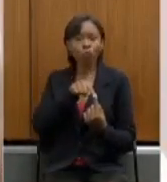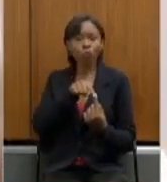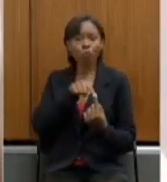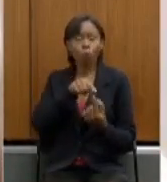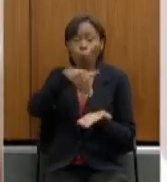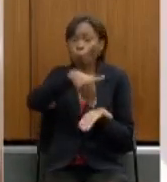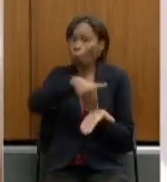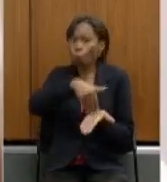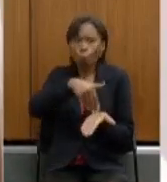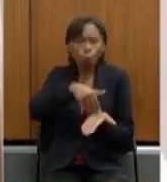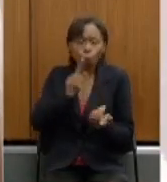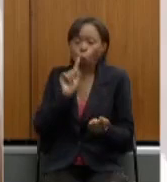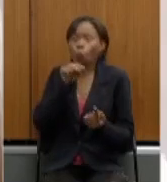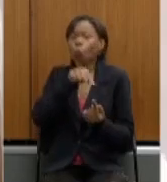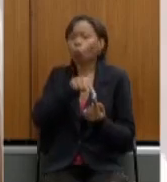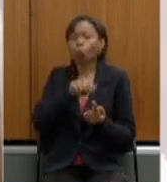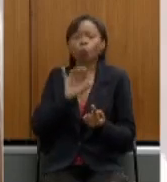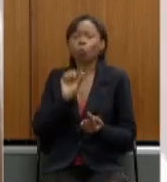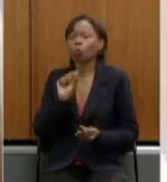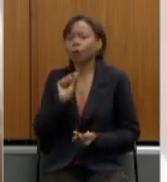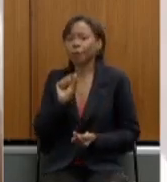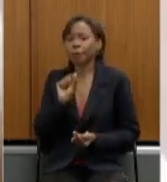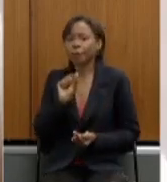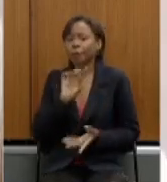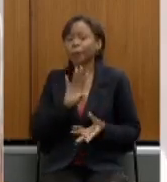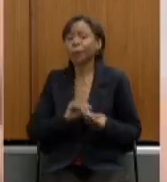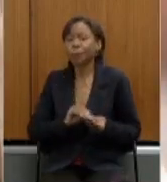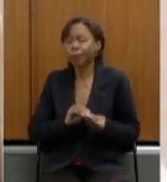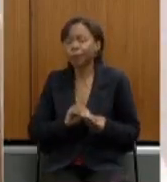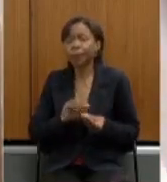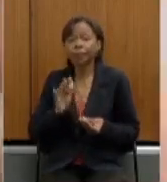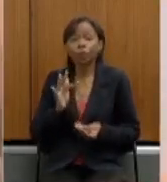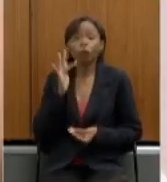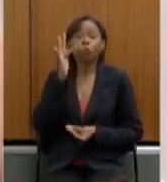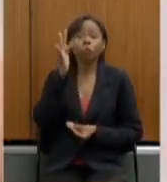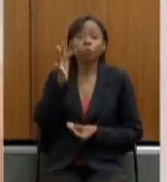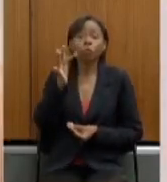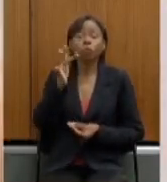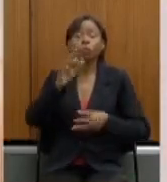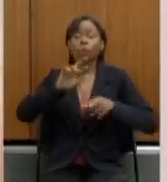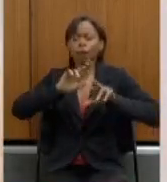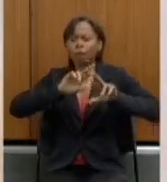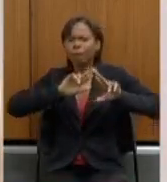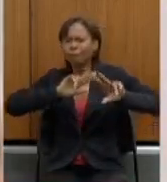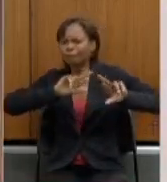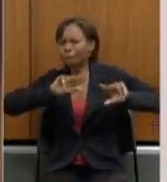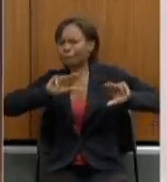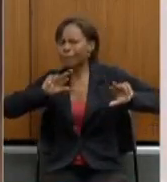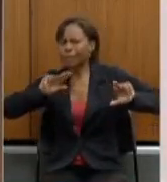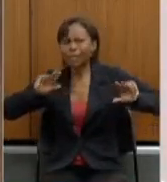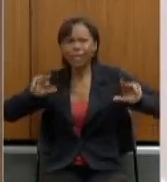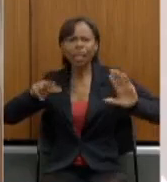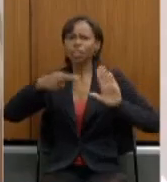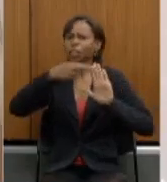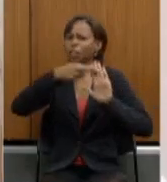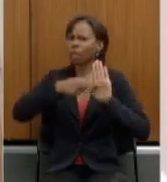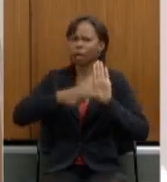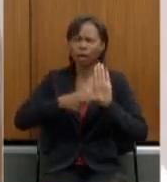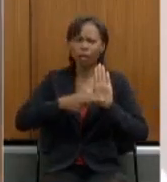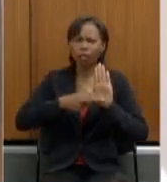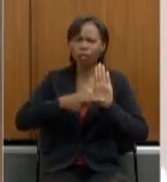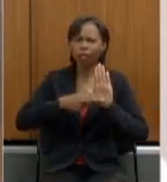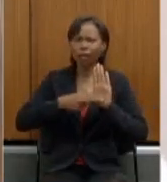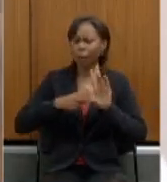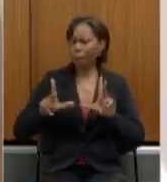tá? É que um dia a gente tenha uma maior similaridade de regimes, sem privilégios de um, sem privilégios de